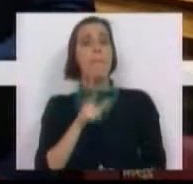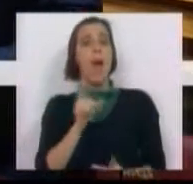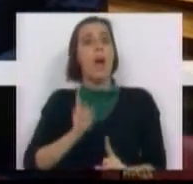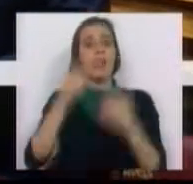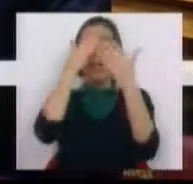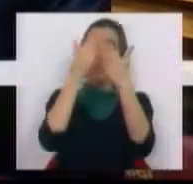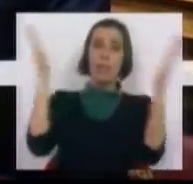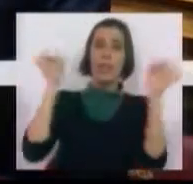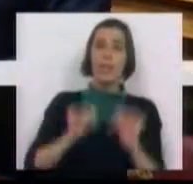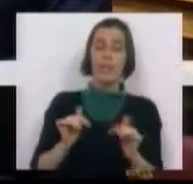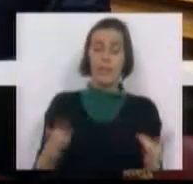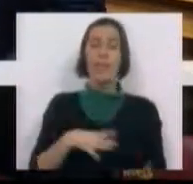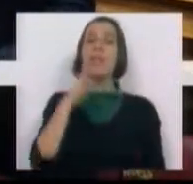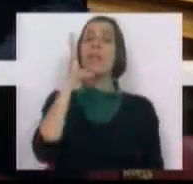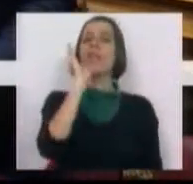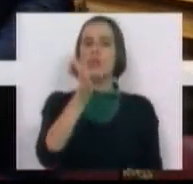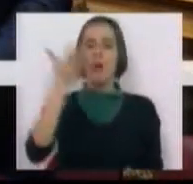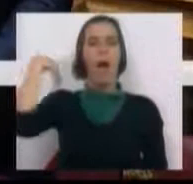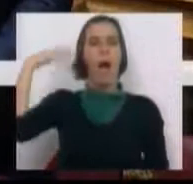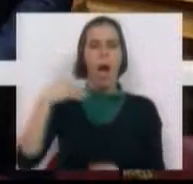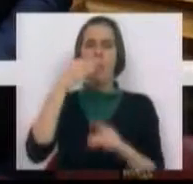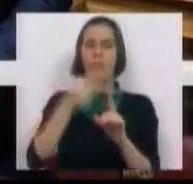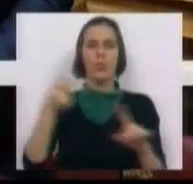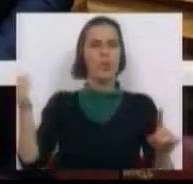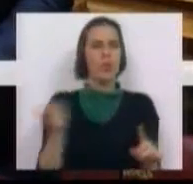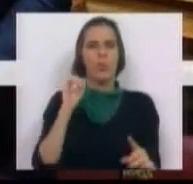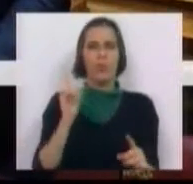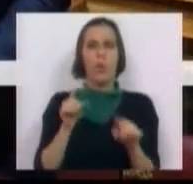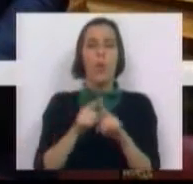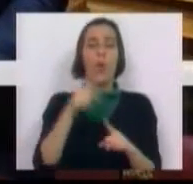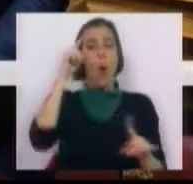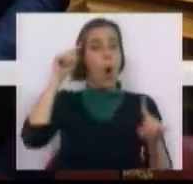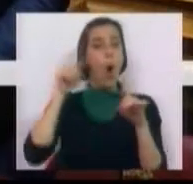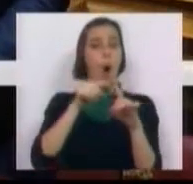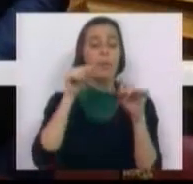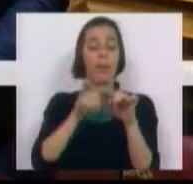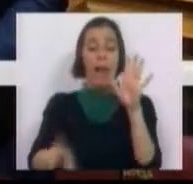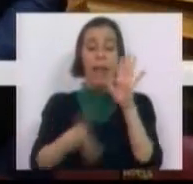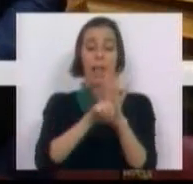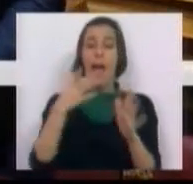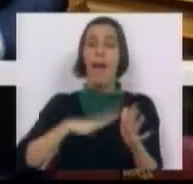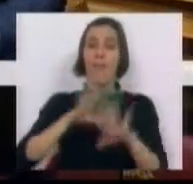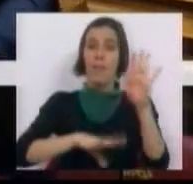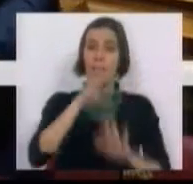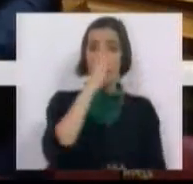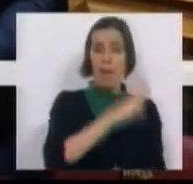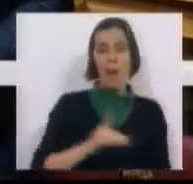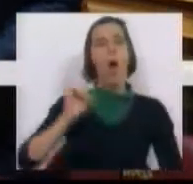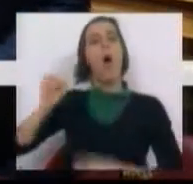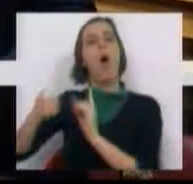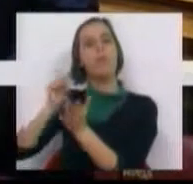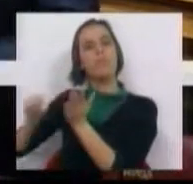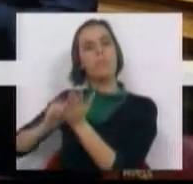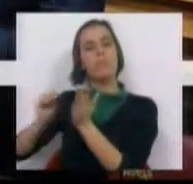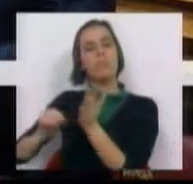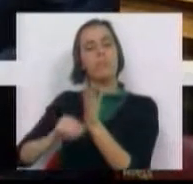Democracia. E, sobretudo, sublinhámos a dissimulação que havia entre os objetivos que a lei queria concretizar e aquilo que lá estava